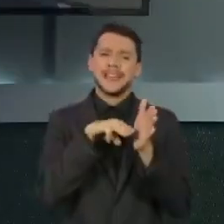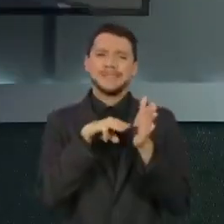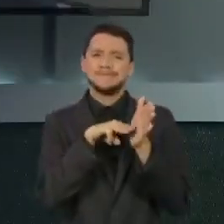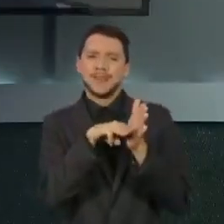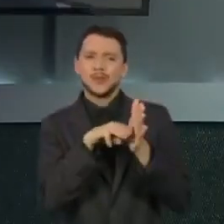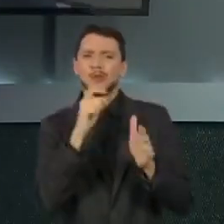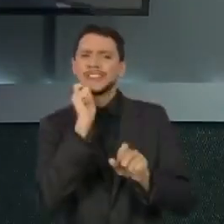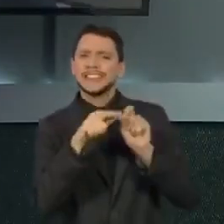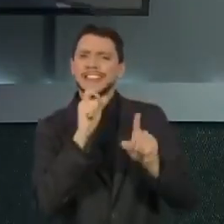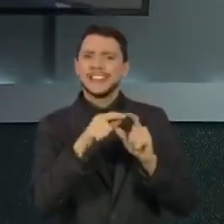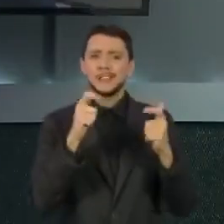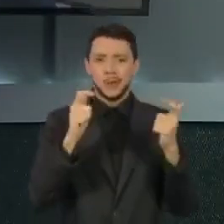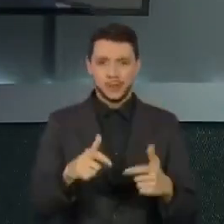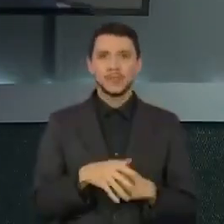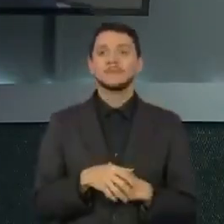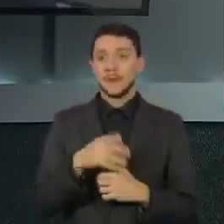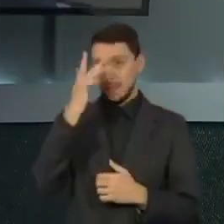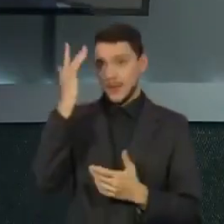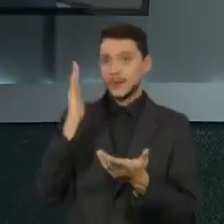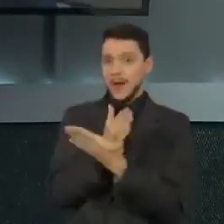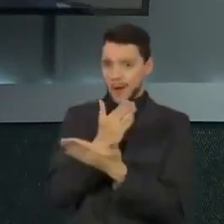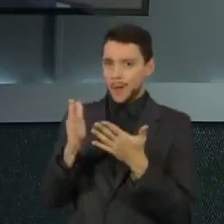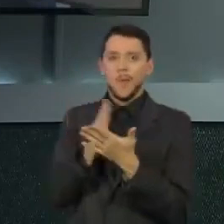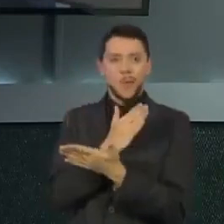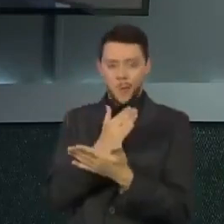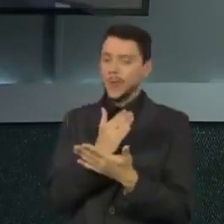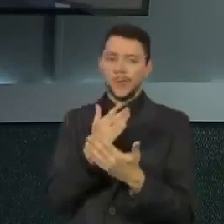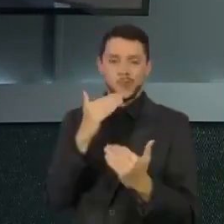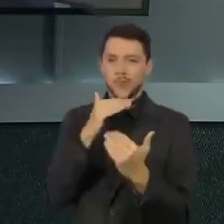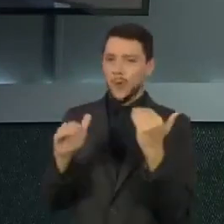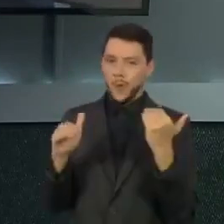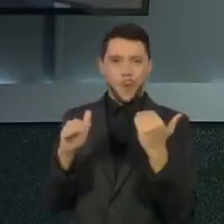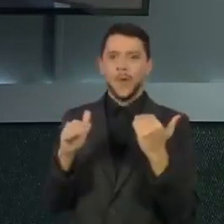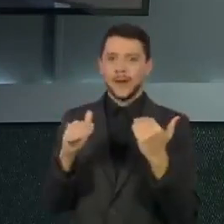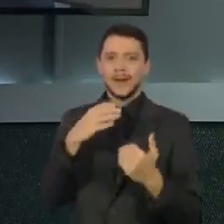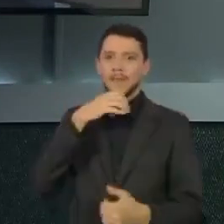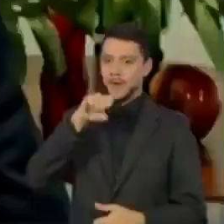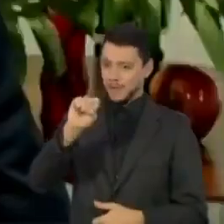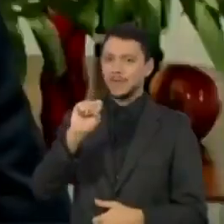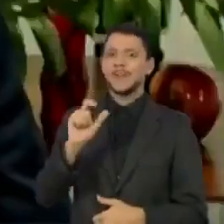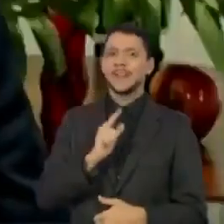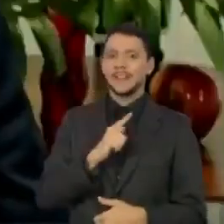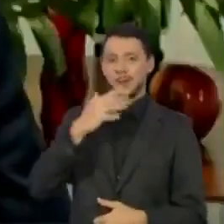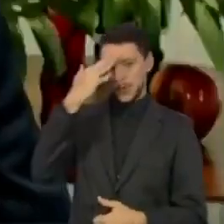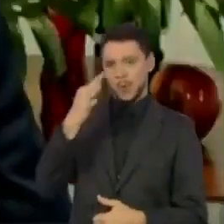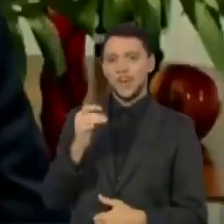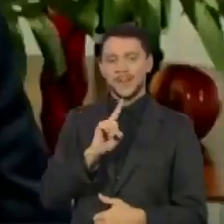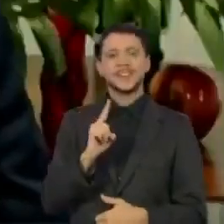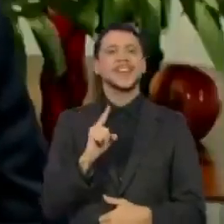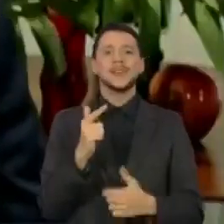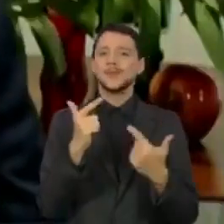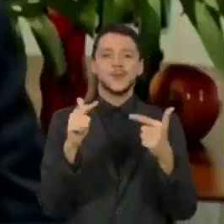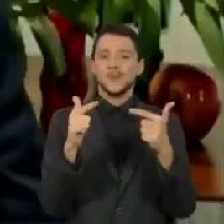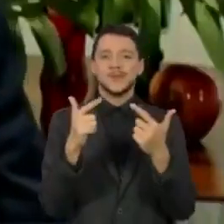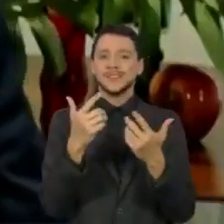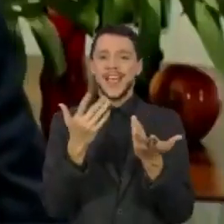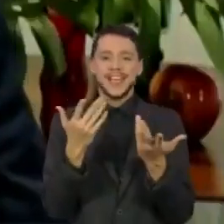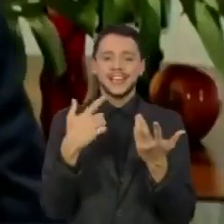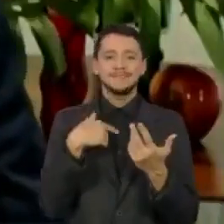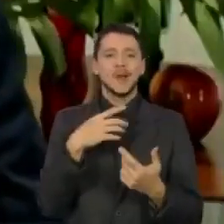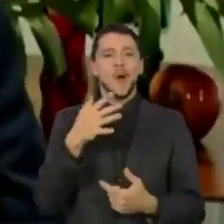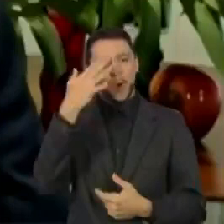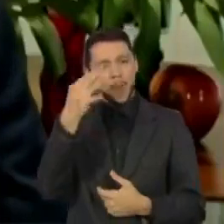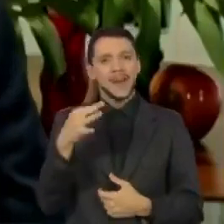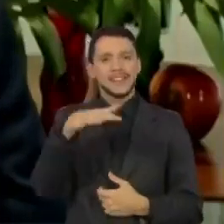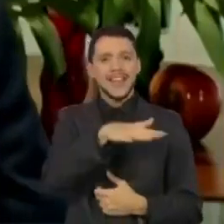pessoas que discordam de Paulo Freire por compreendê-lo e não terem com ele afinidade no campo da expressão pedagógica,